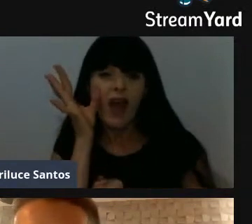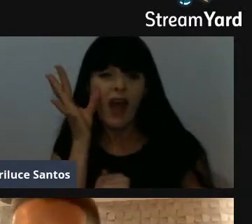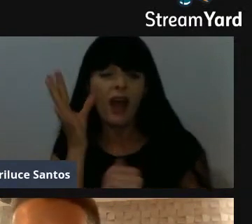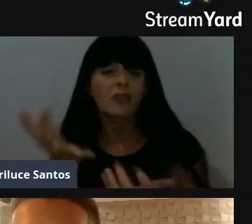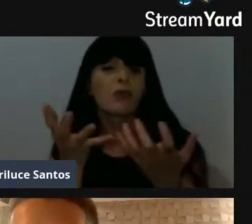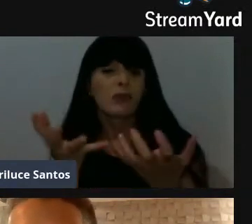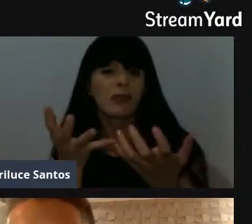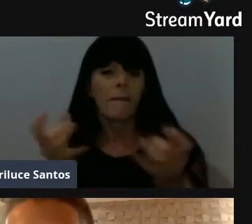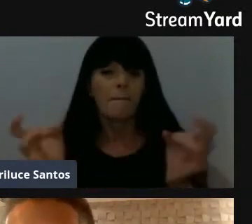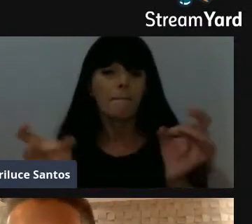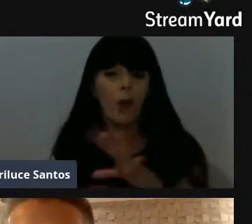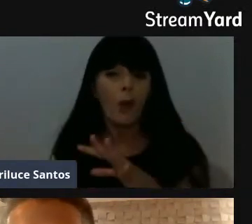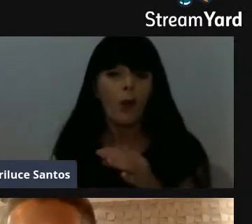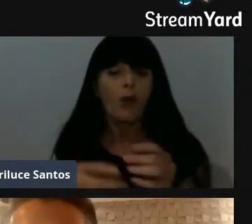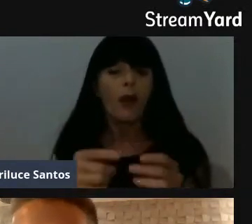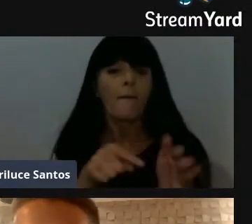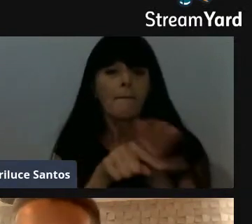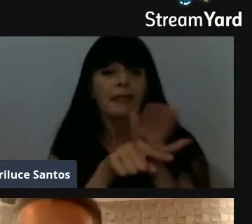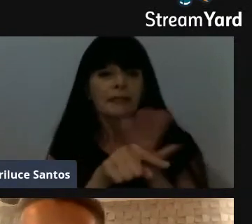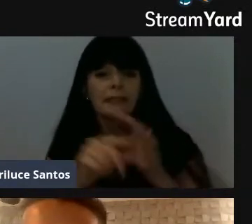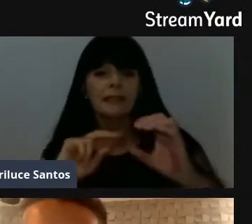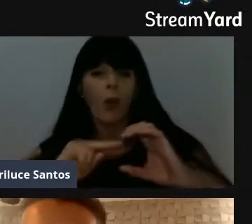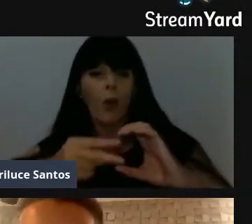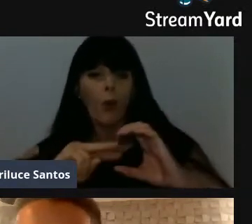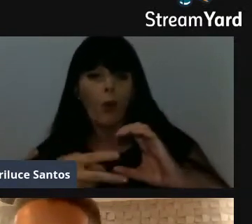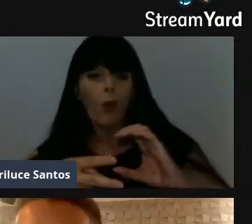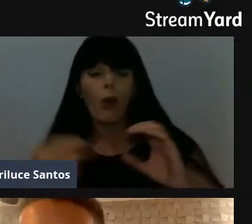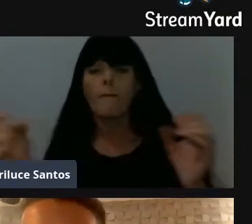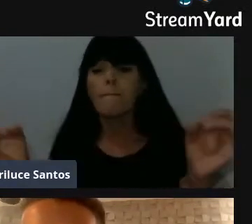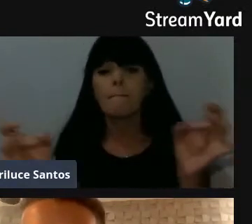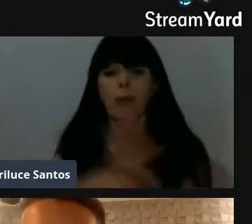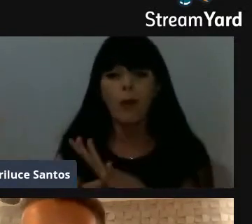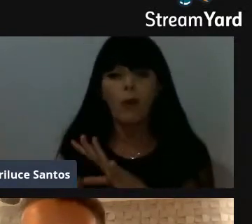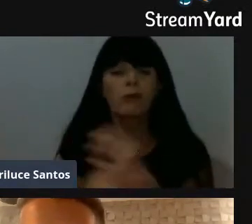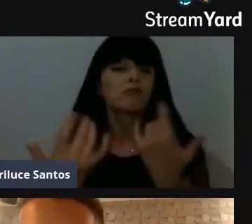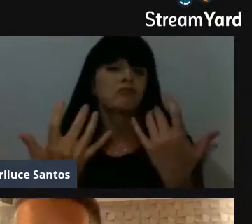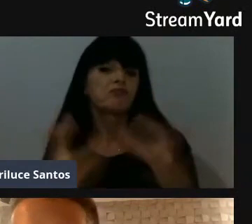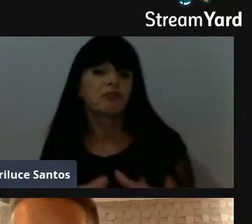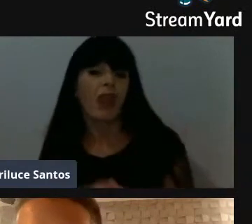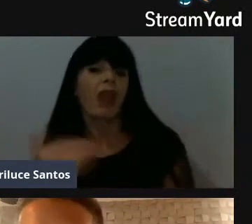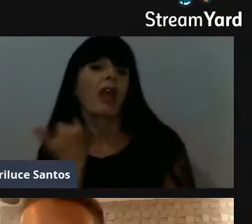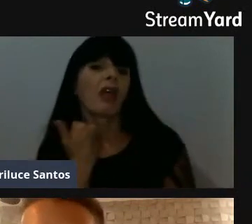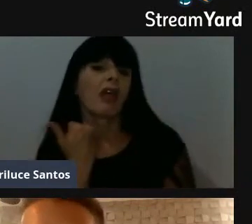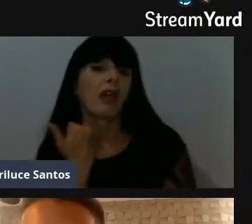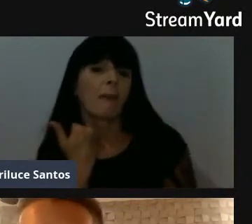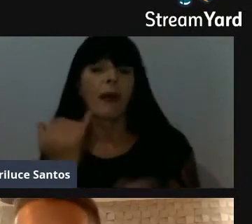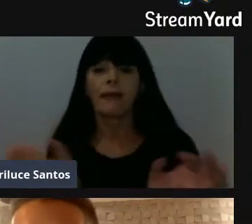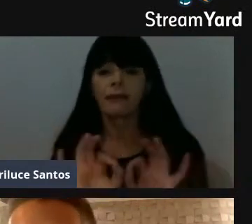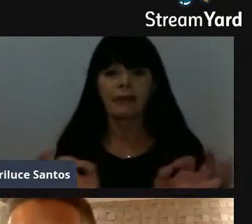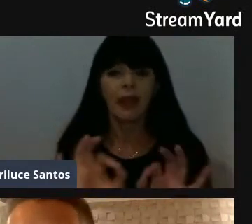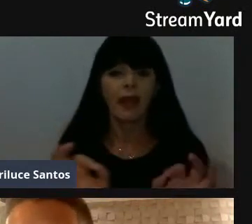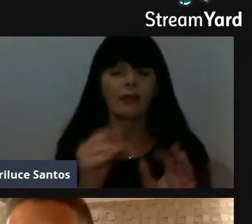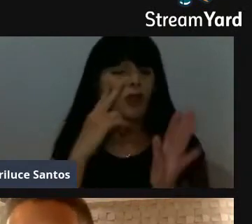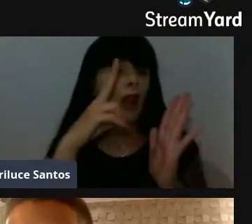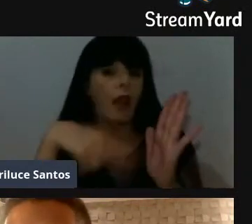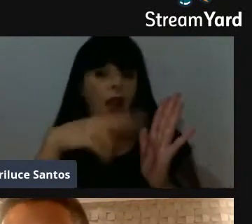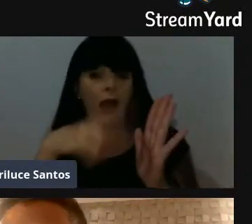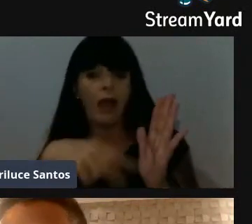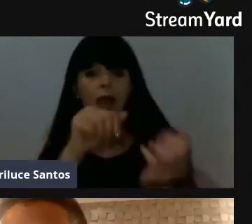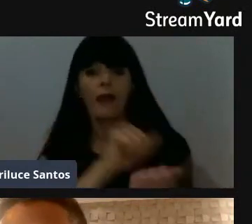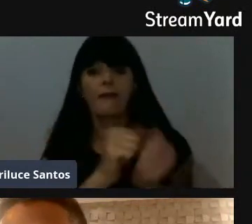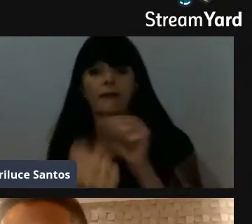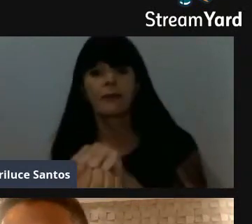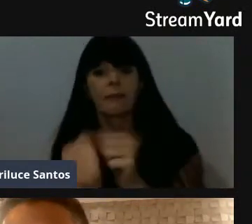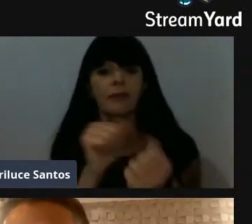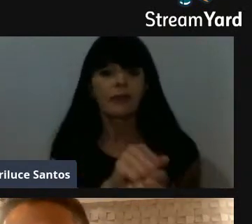como vai lá no Google, pesquisa e, já que já sai pronto, não quer nem ter o trabalho de ler, de entender, de adaptar, de